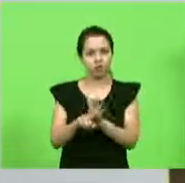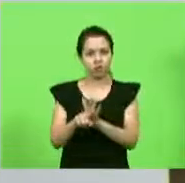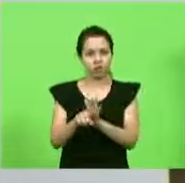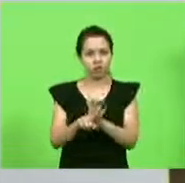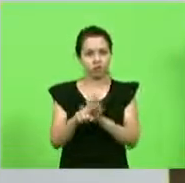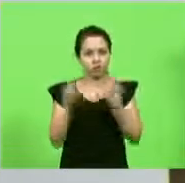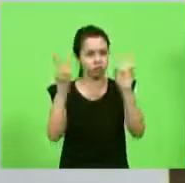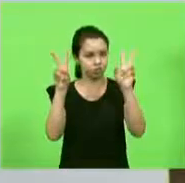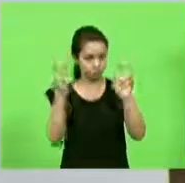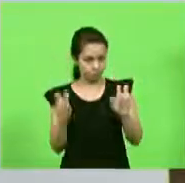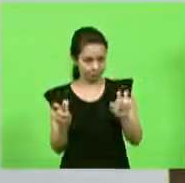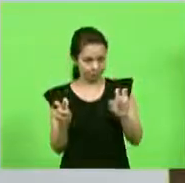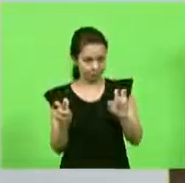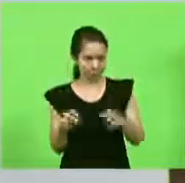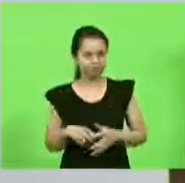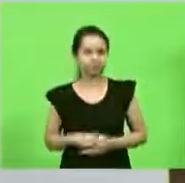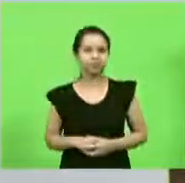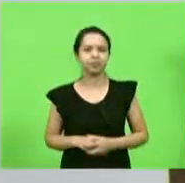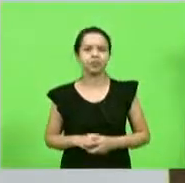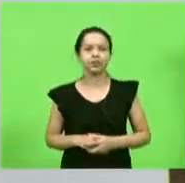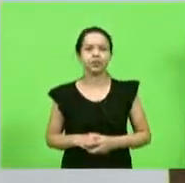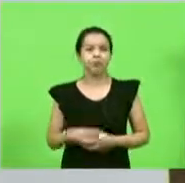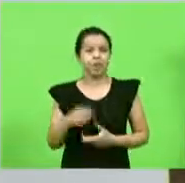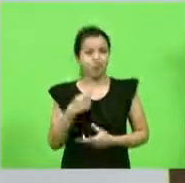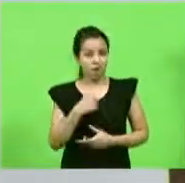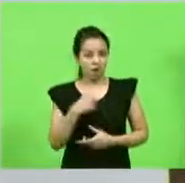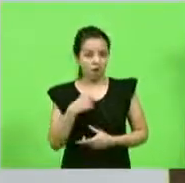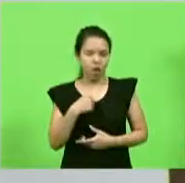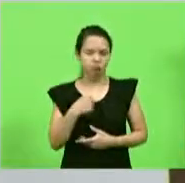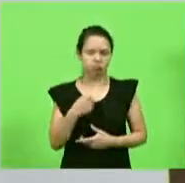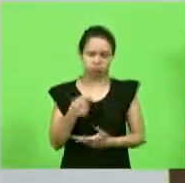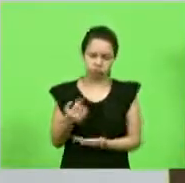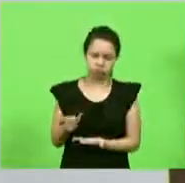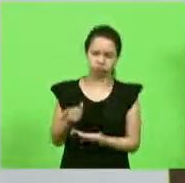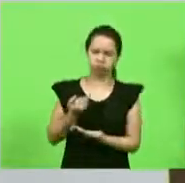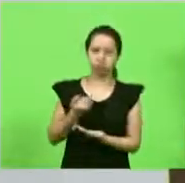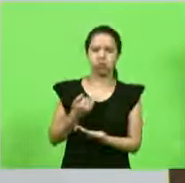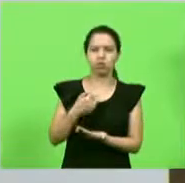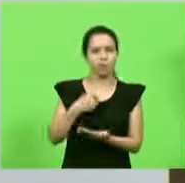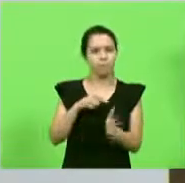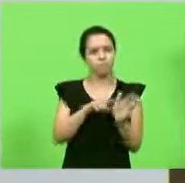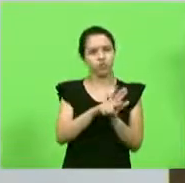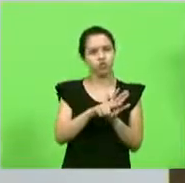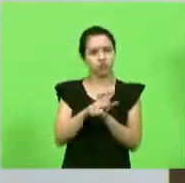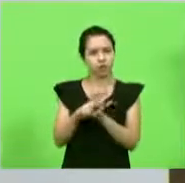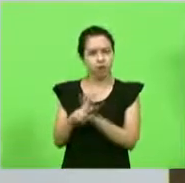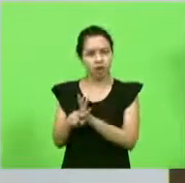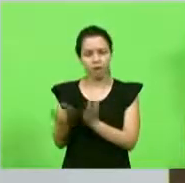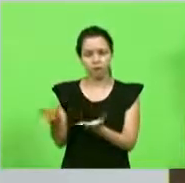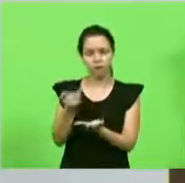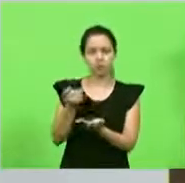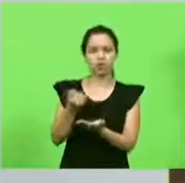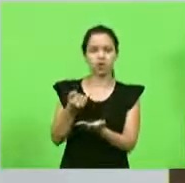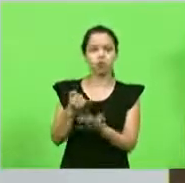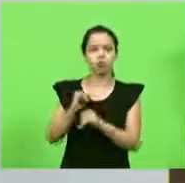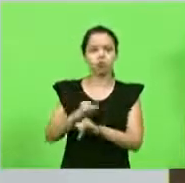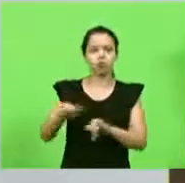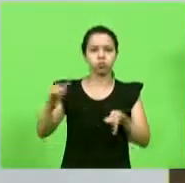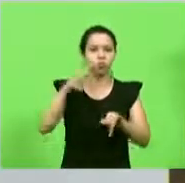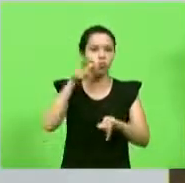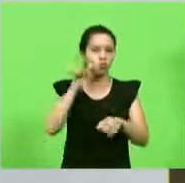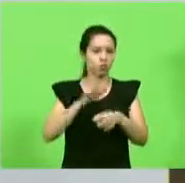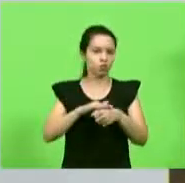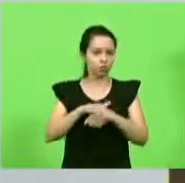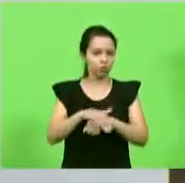Aí eu fui me atualizar, essa informação saiu ontem à noite, deputado Marcio, daí fui me atualizar sobre os